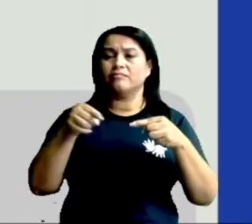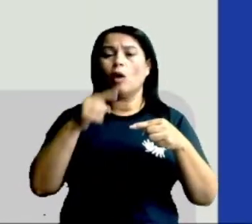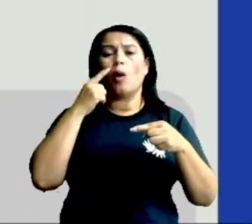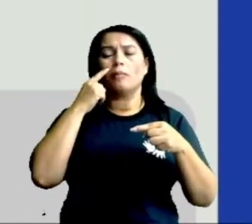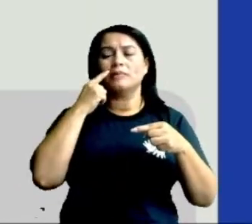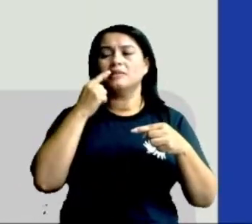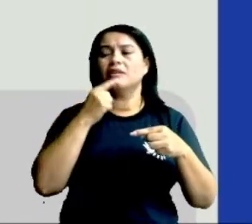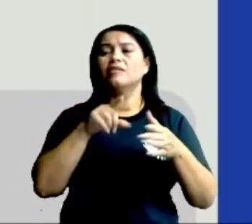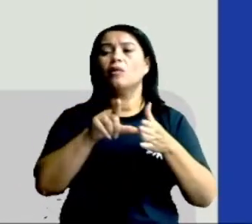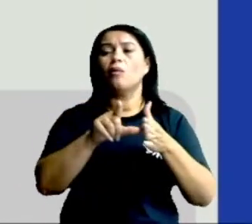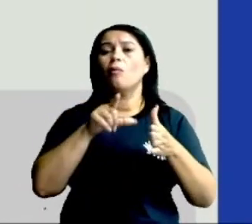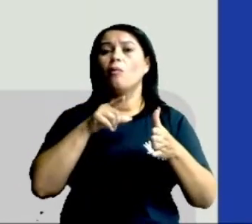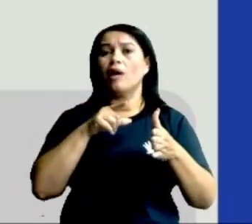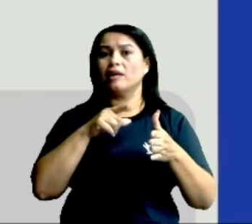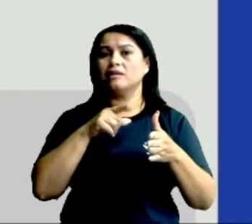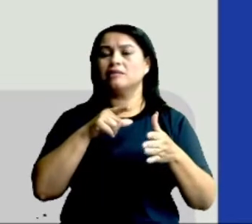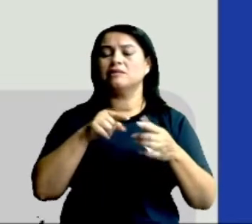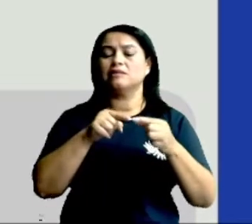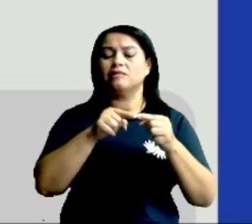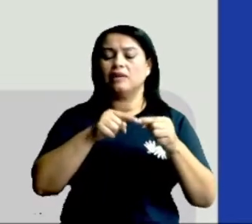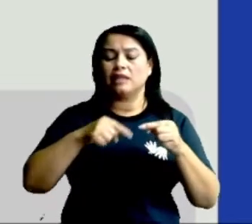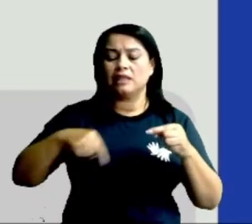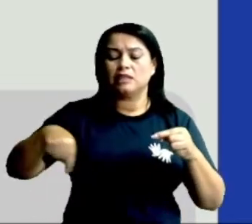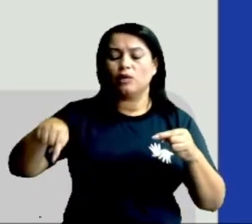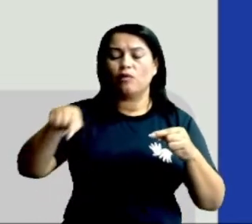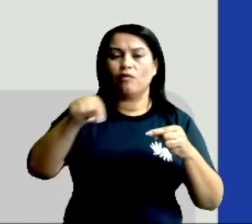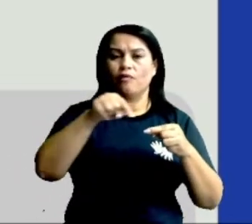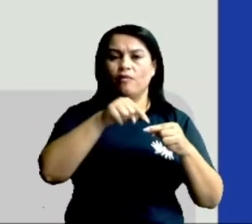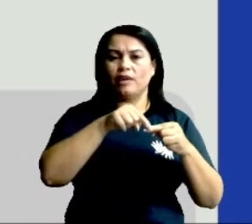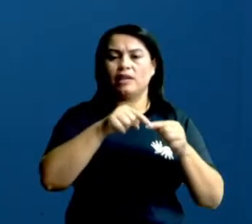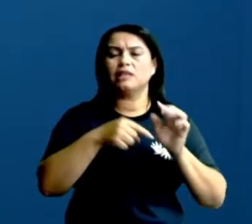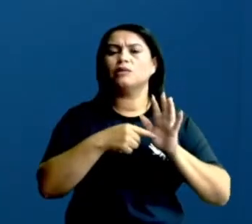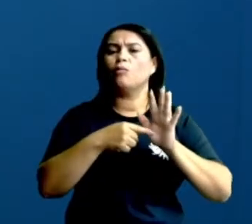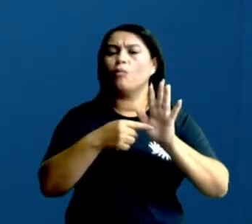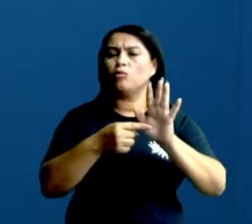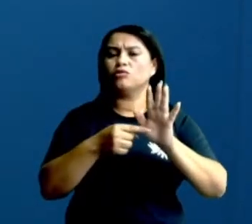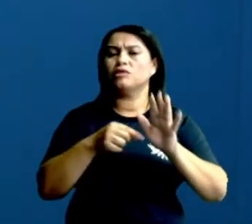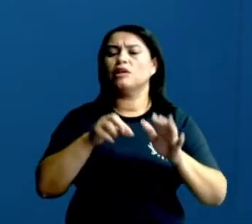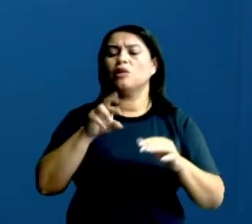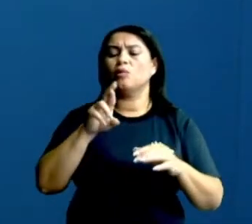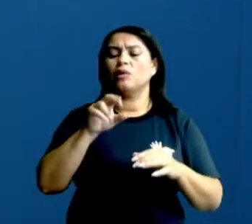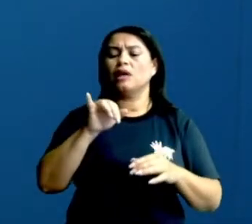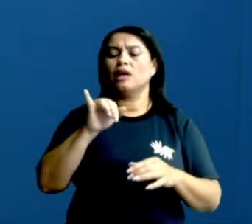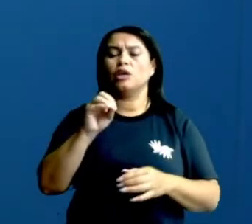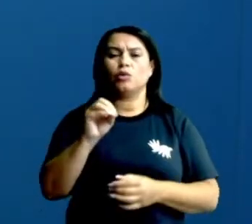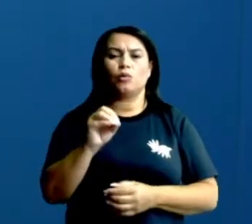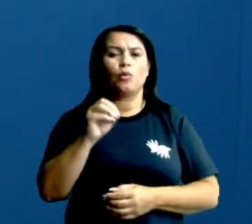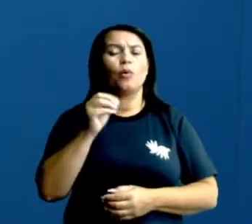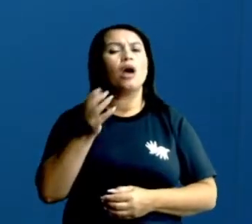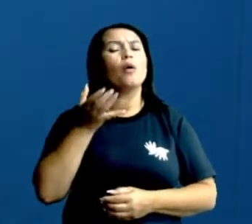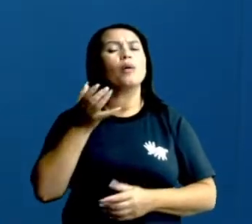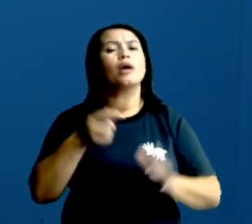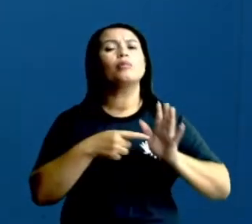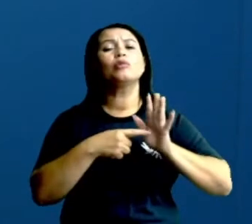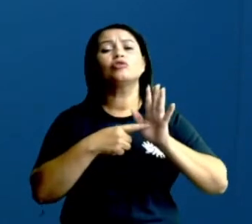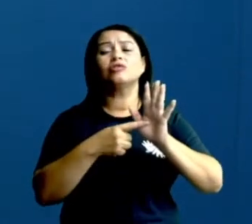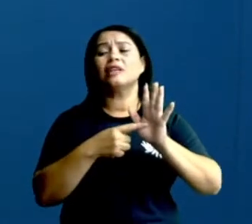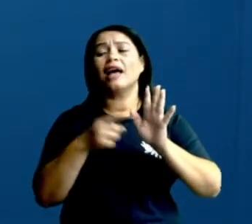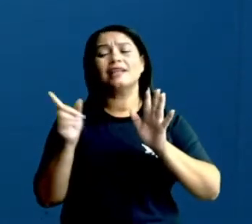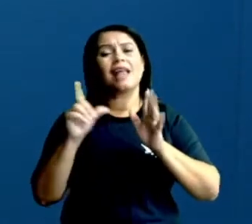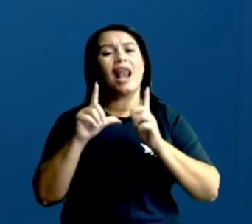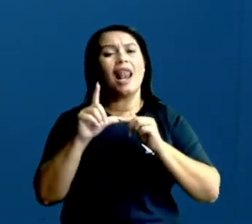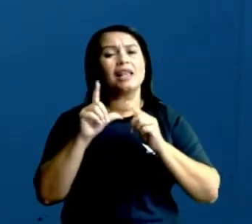Então, antes de a gente ir para a circunferência, tá certo? E mostrar o raio para vocês, eu trouxe essa